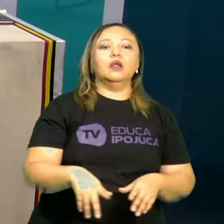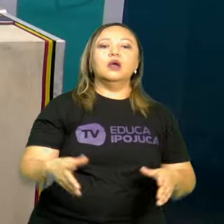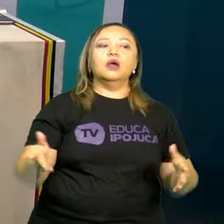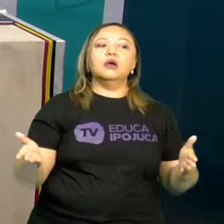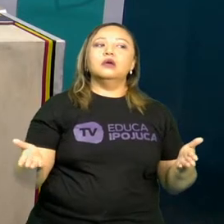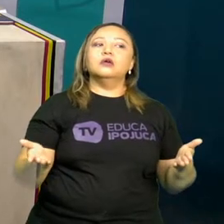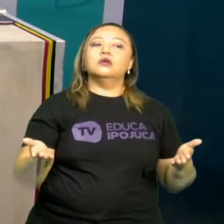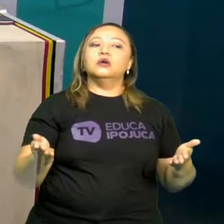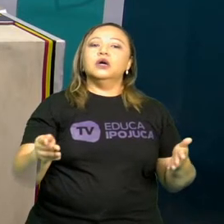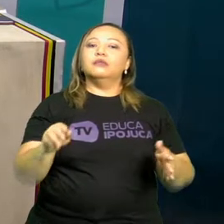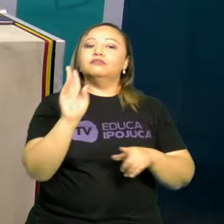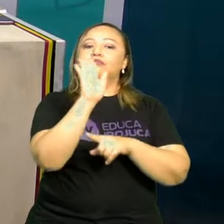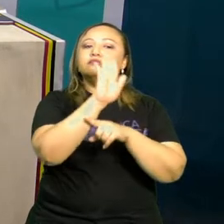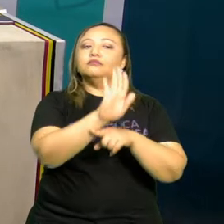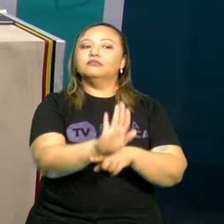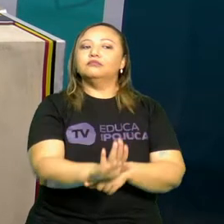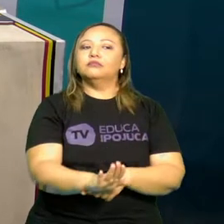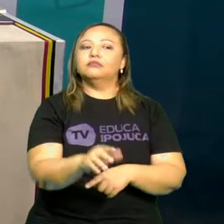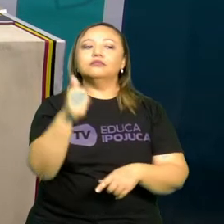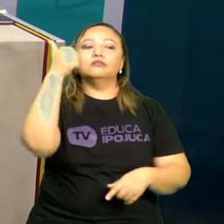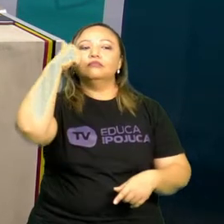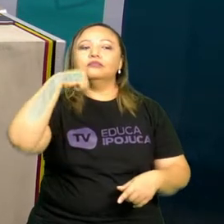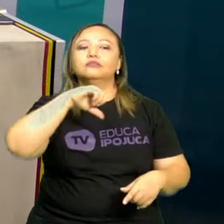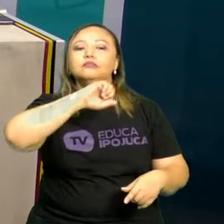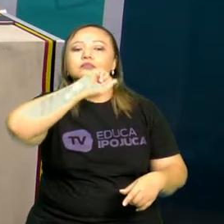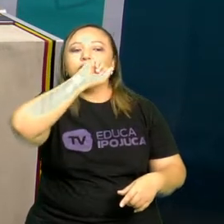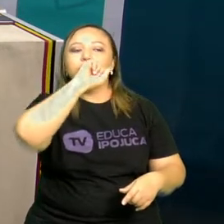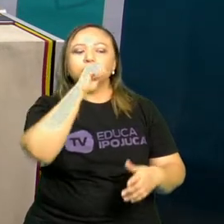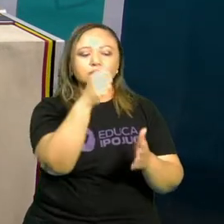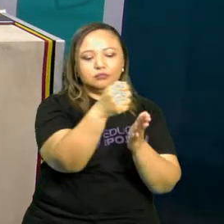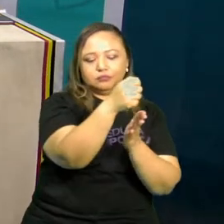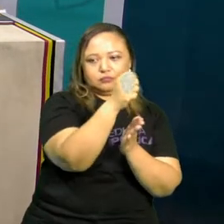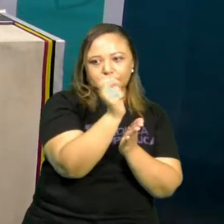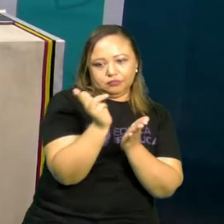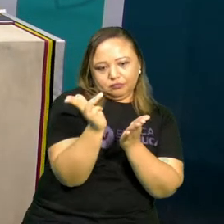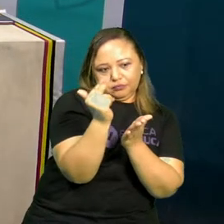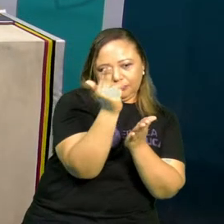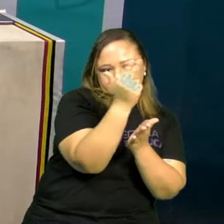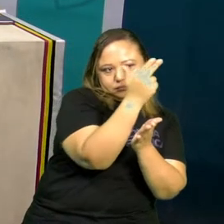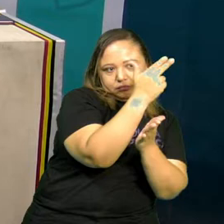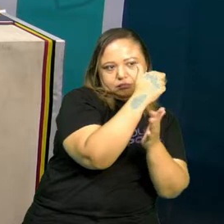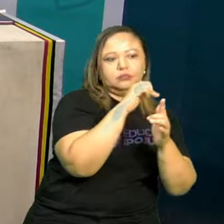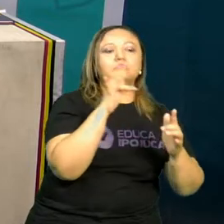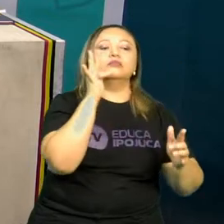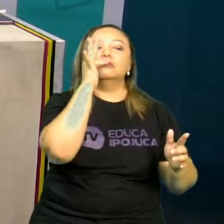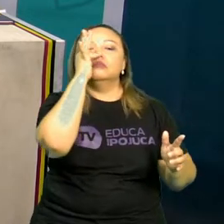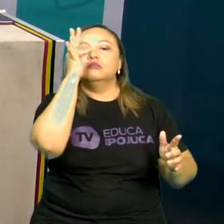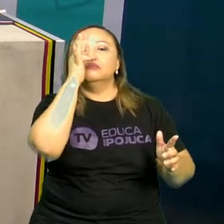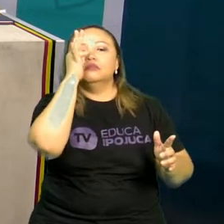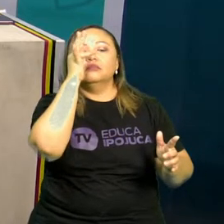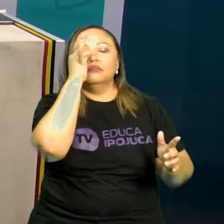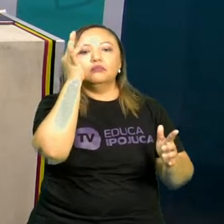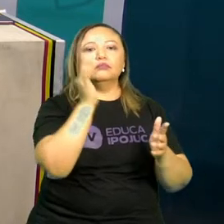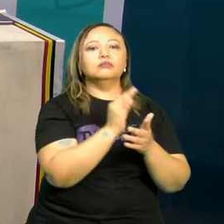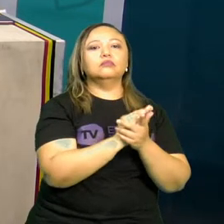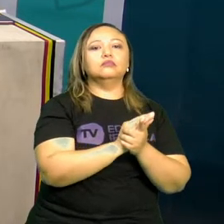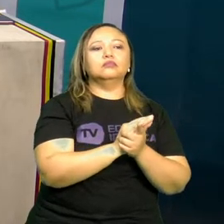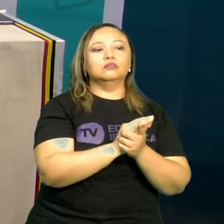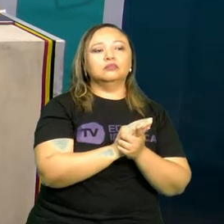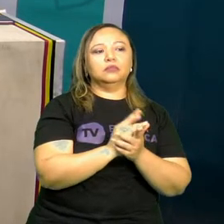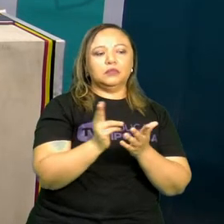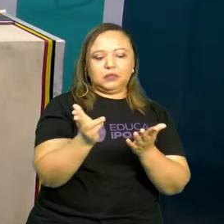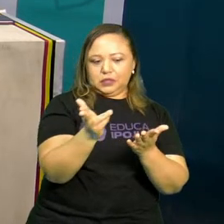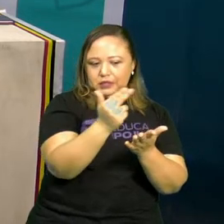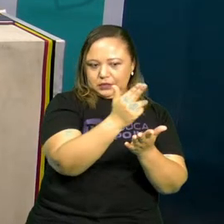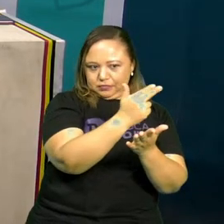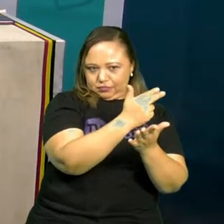Com a ajuda da mamãe, vai desenhar uma florzinha. Uma